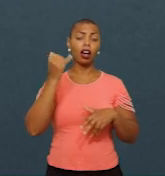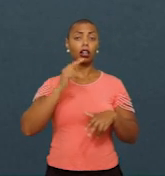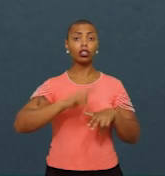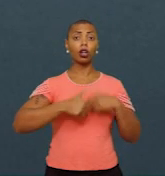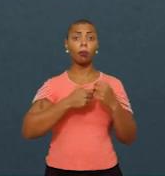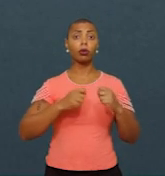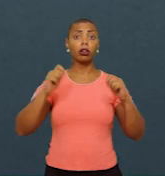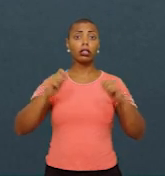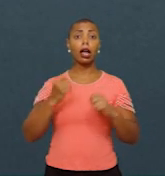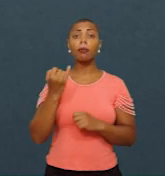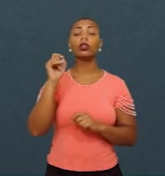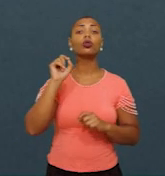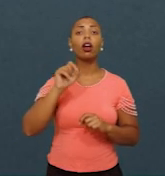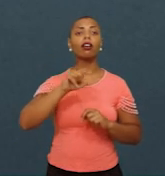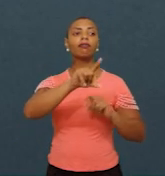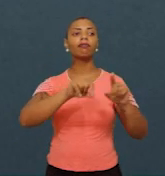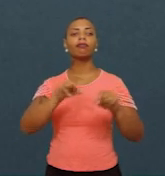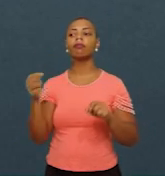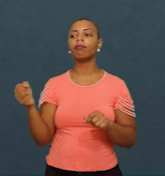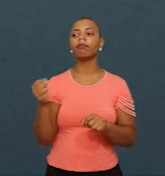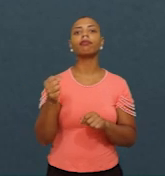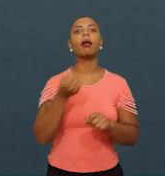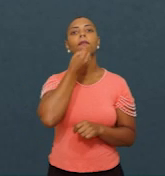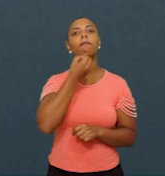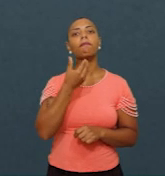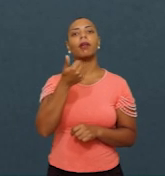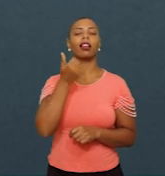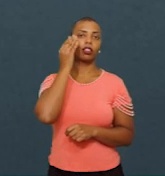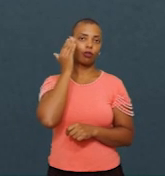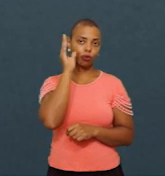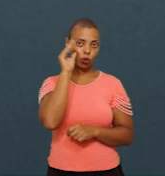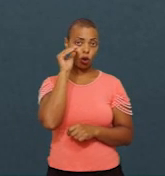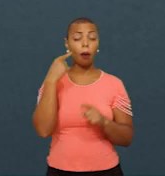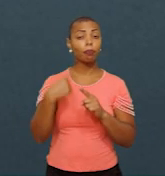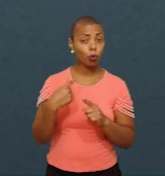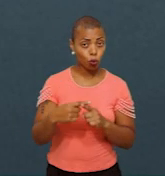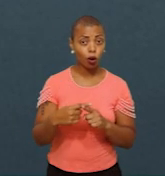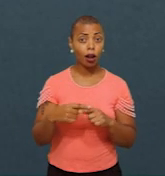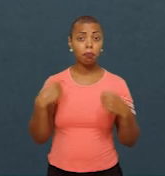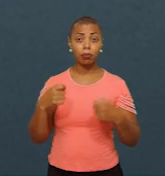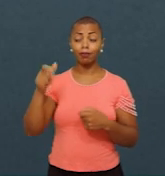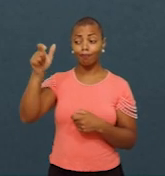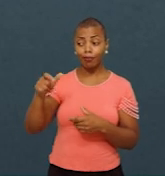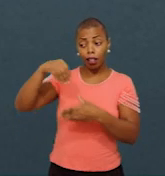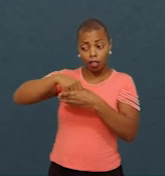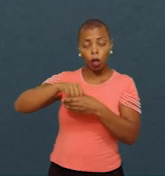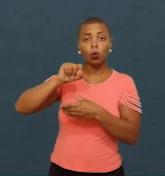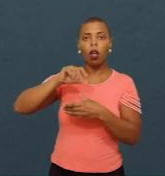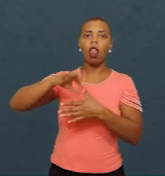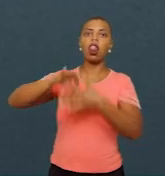selecionar bem esse indivíduo. Porque ele tem que ter atributos de liderança.